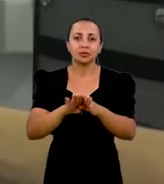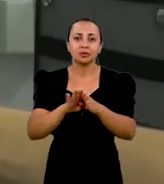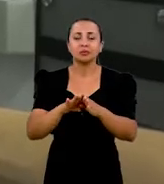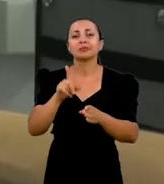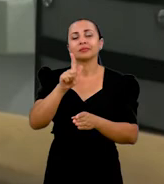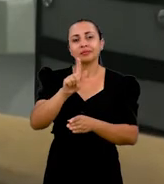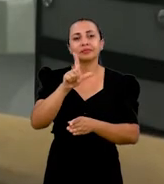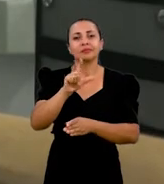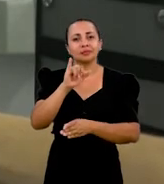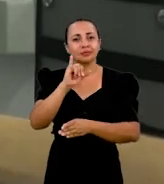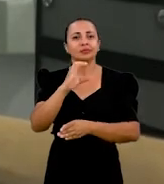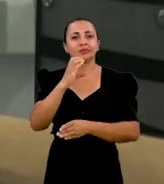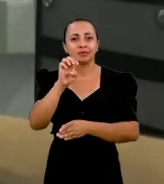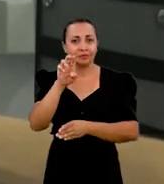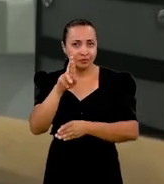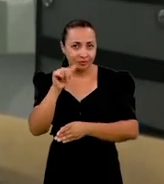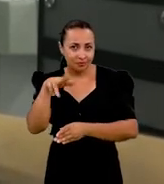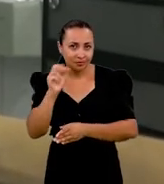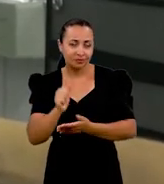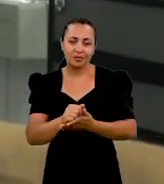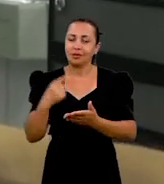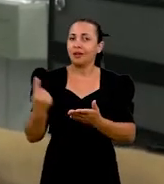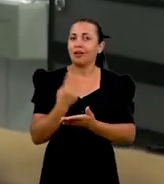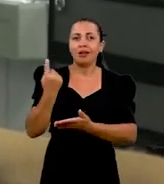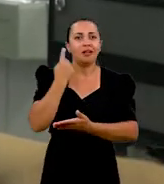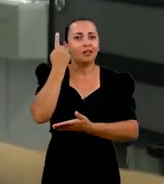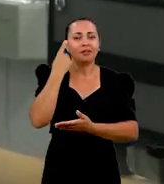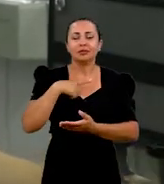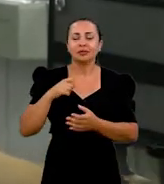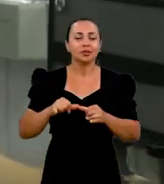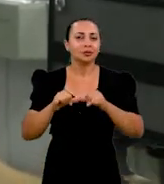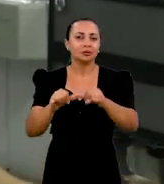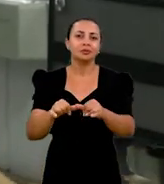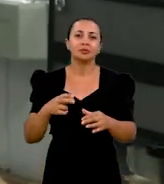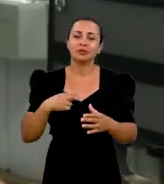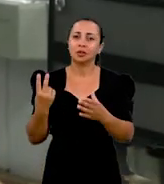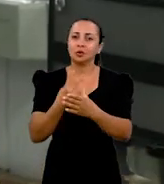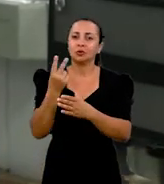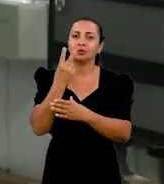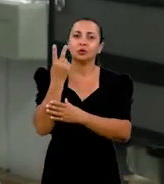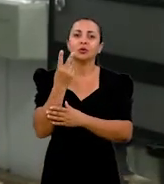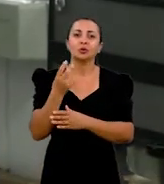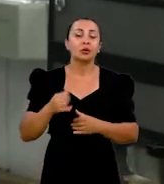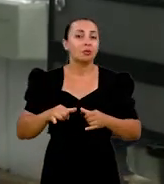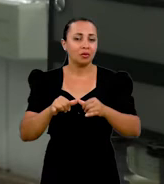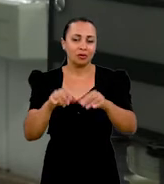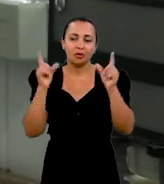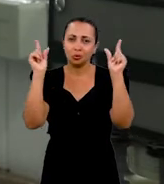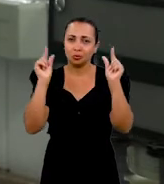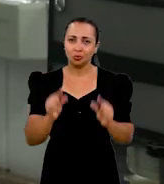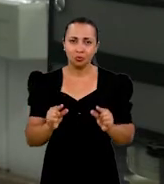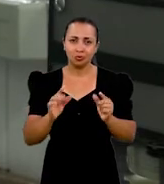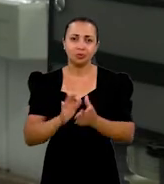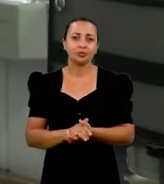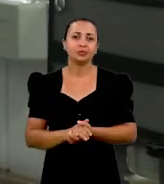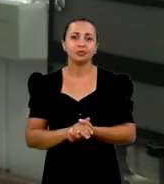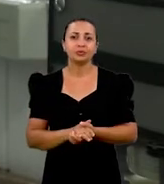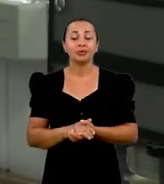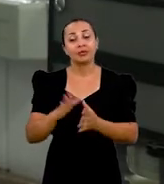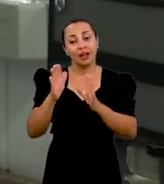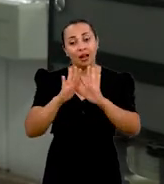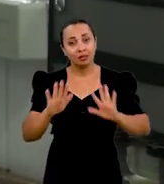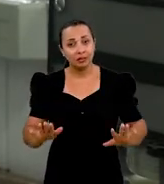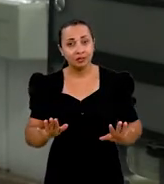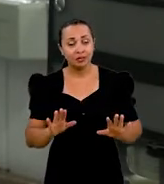do biodiesel, é a glicerina. Então, devido a essa alta disponibilidade de glicerina no mercado, ela tem um valor de mercado baixo e